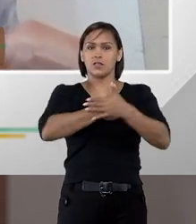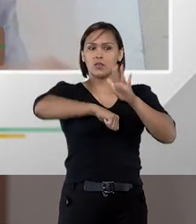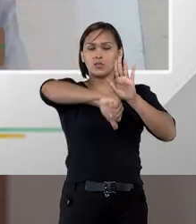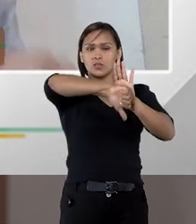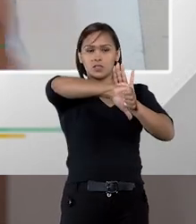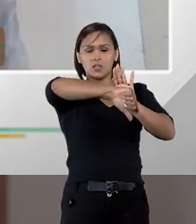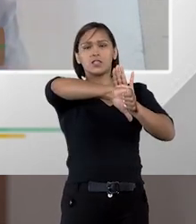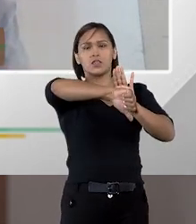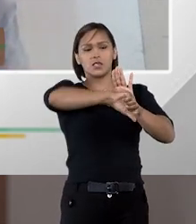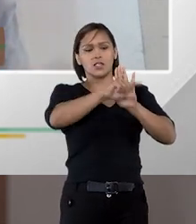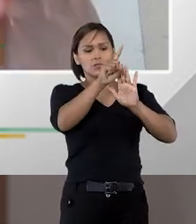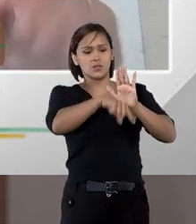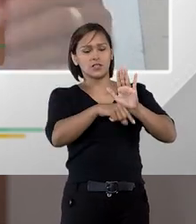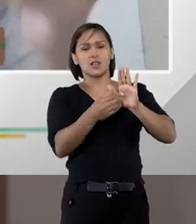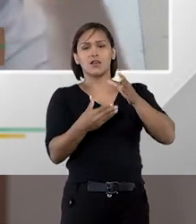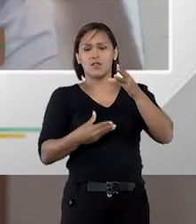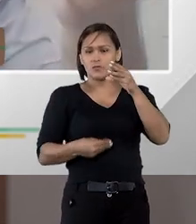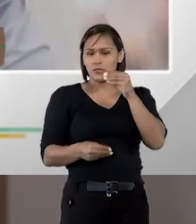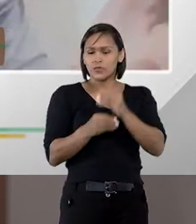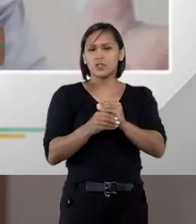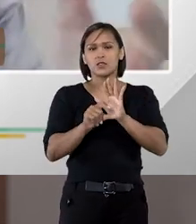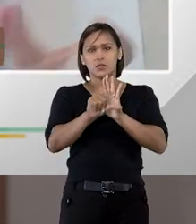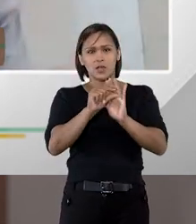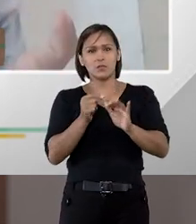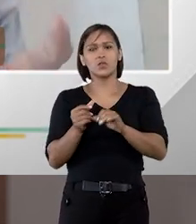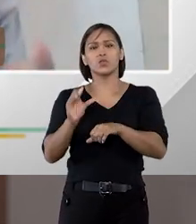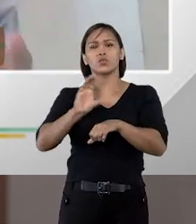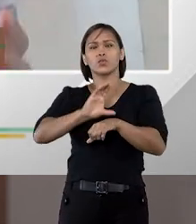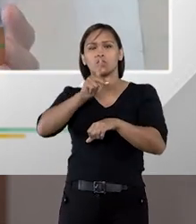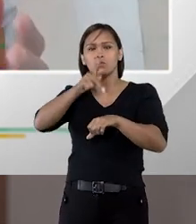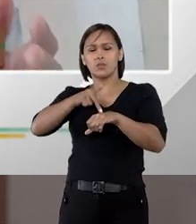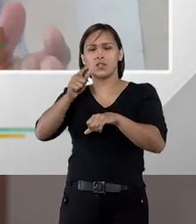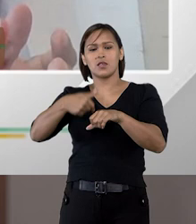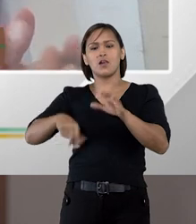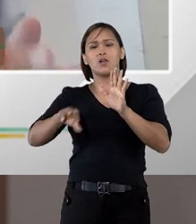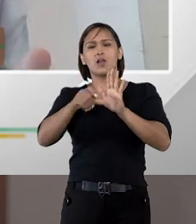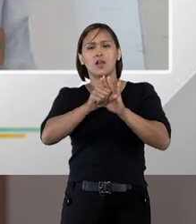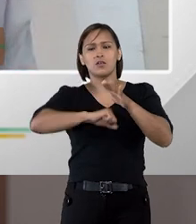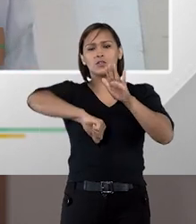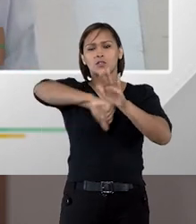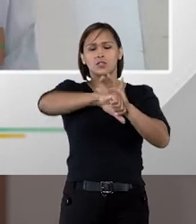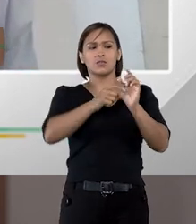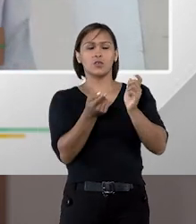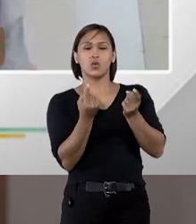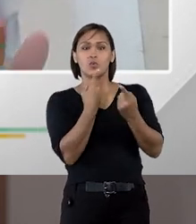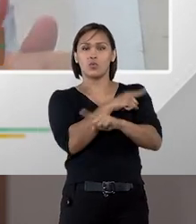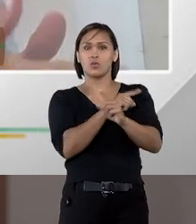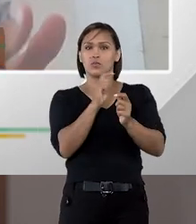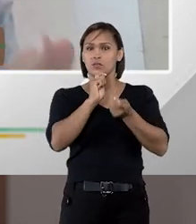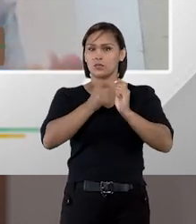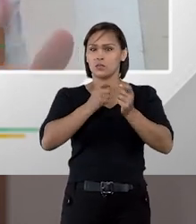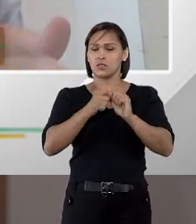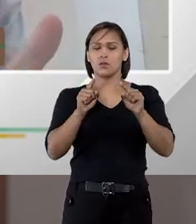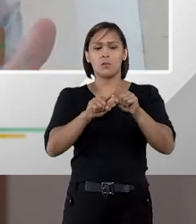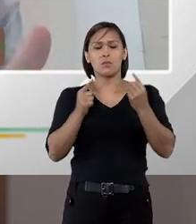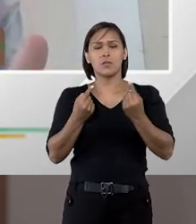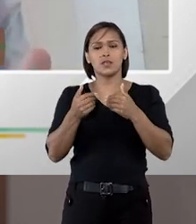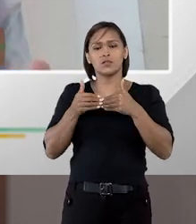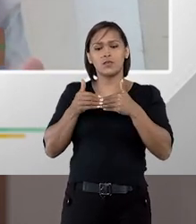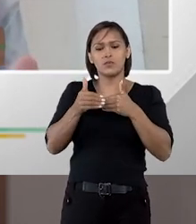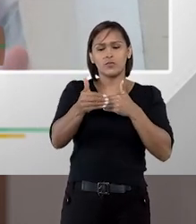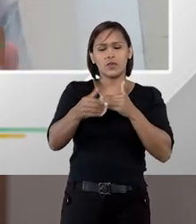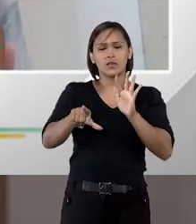os crimes foram revogados ali e inseridos no capítulo do Código Penal referente aos crimes contra a administração. Mas o